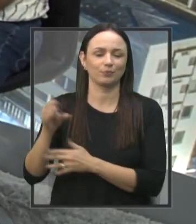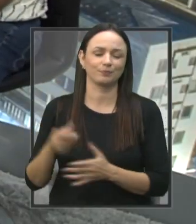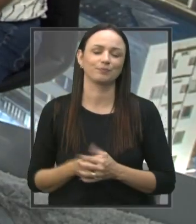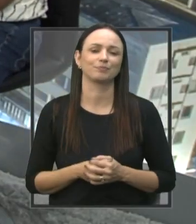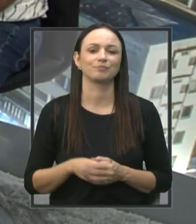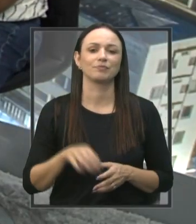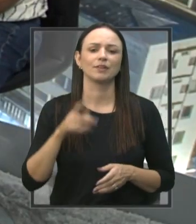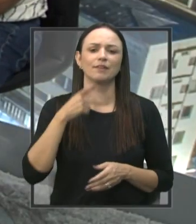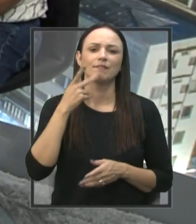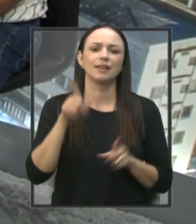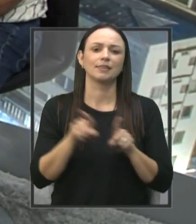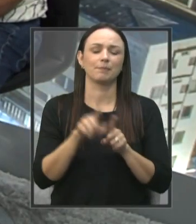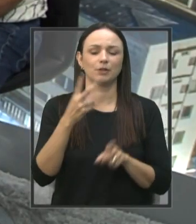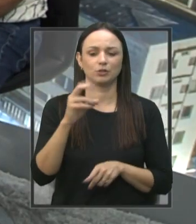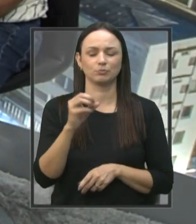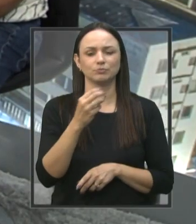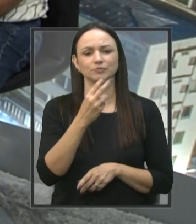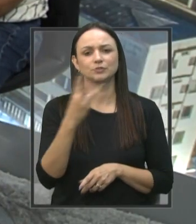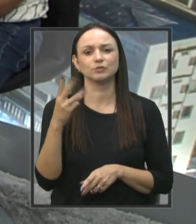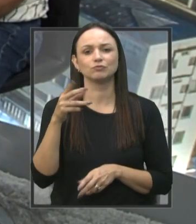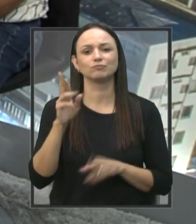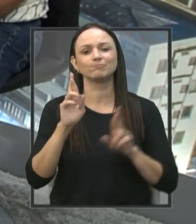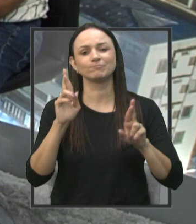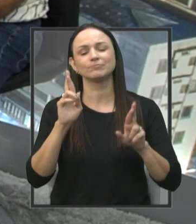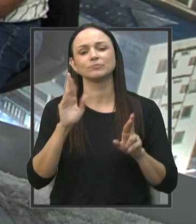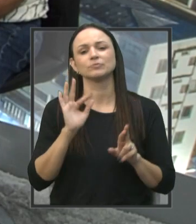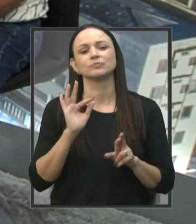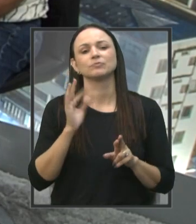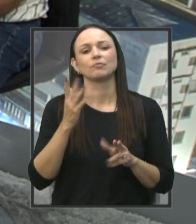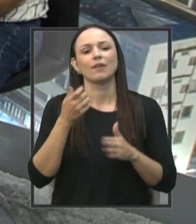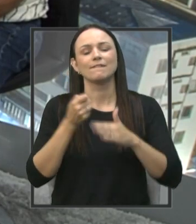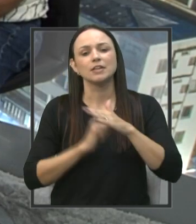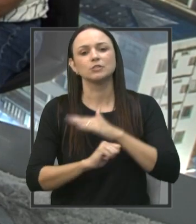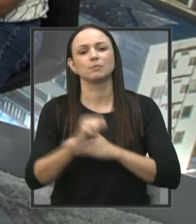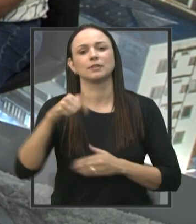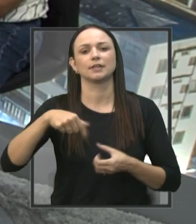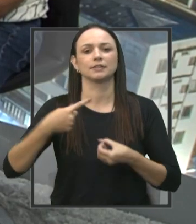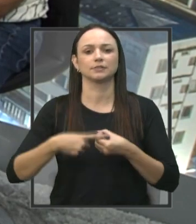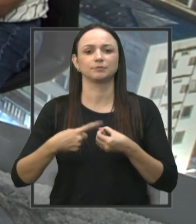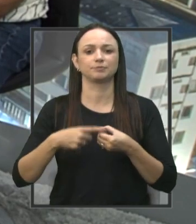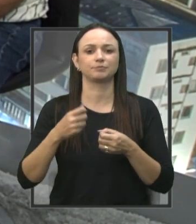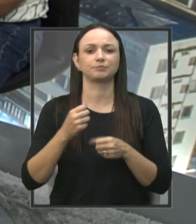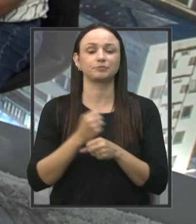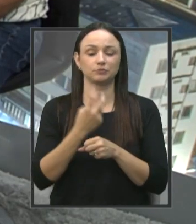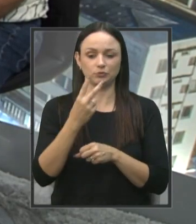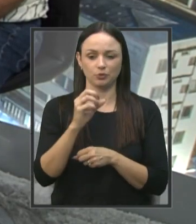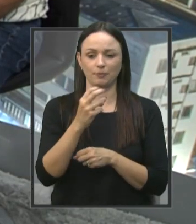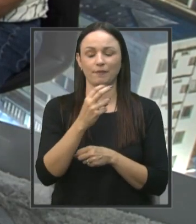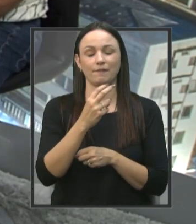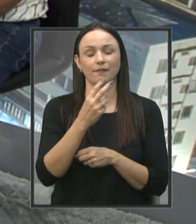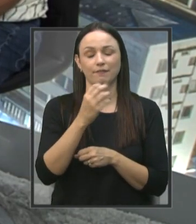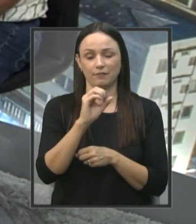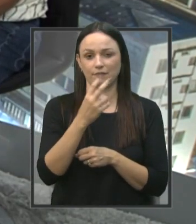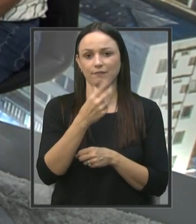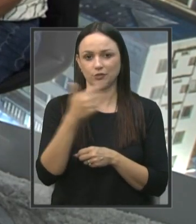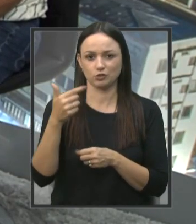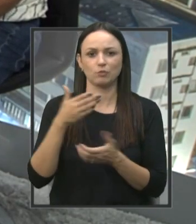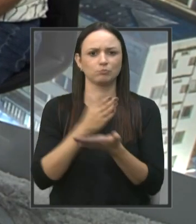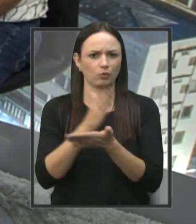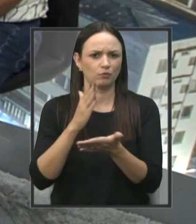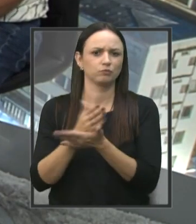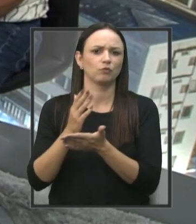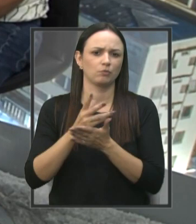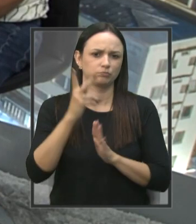também de 2023, vereador, qual a expectativa do senhor com relação a investimentos aqui na cidade? Em 2022, a Câmara aprovou diversos